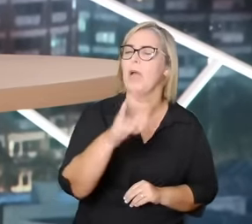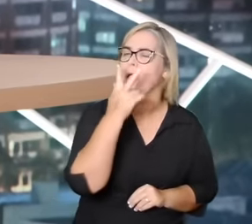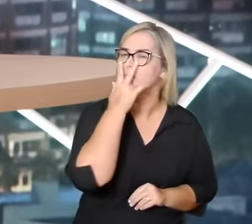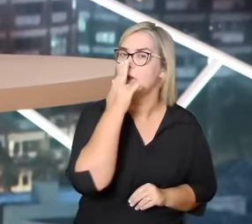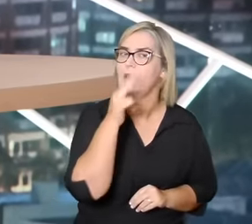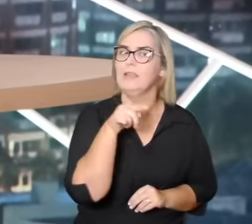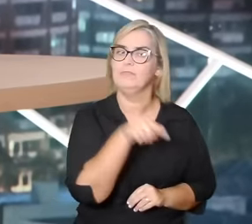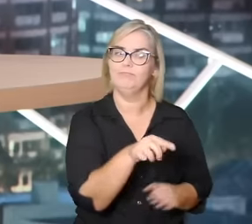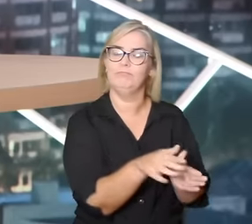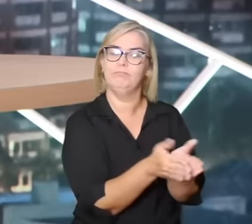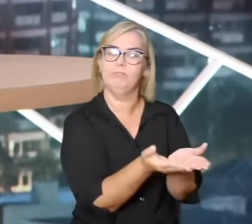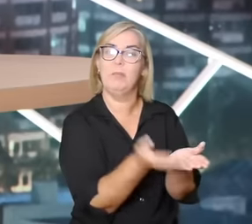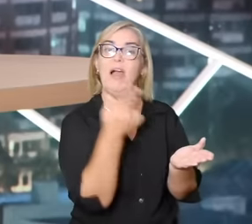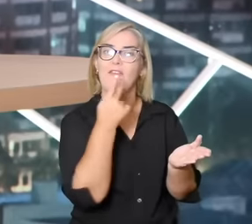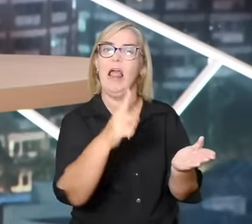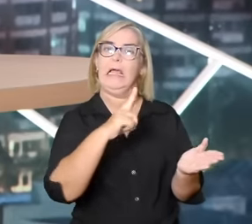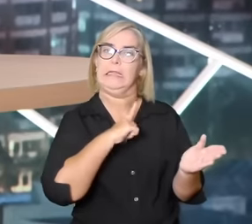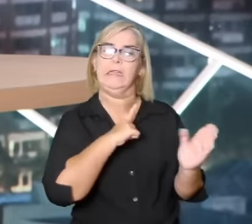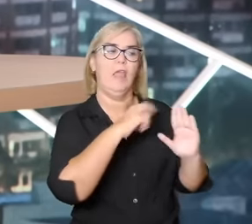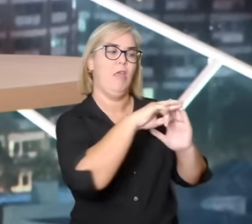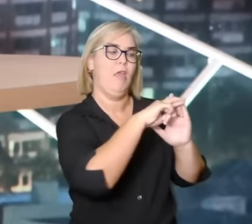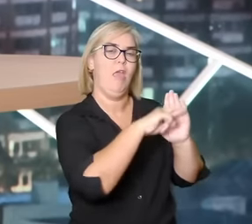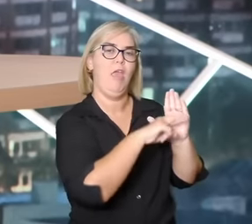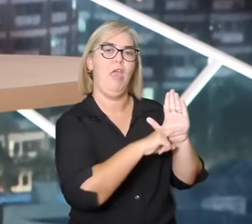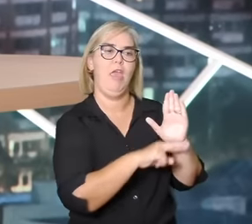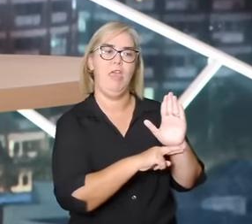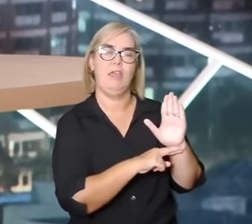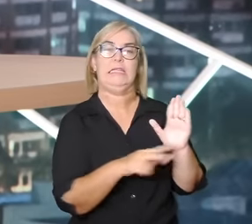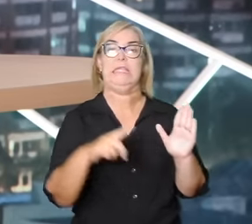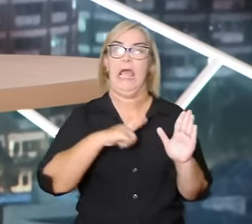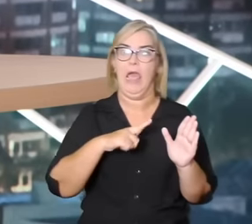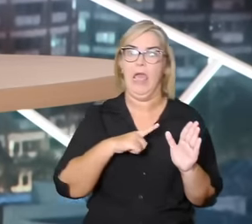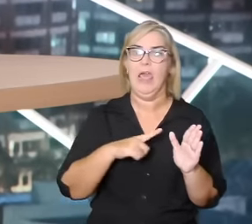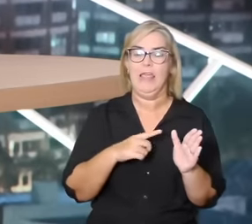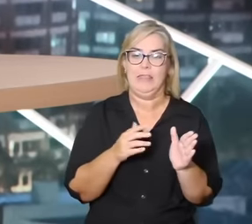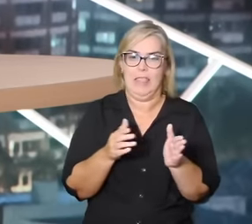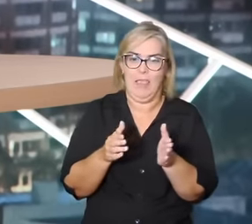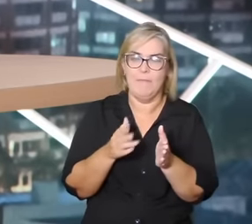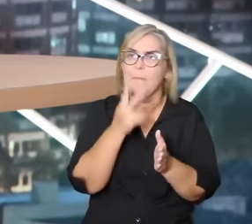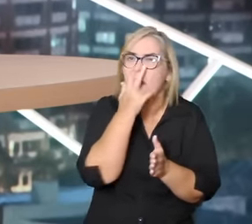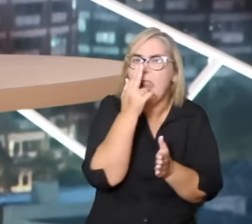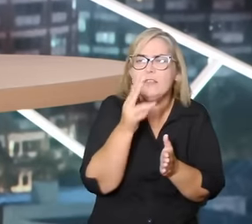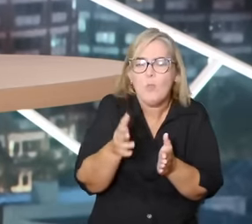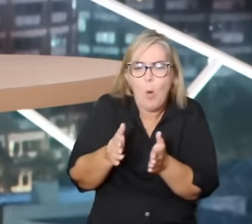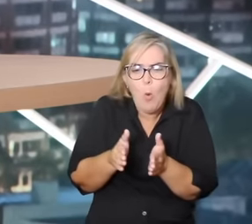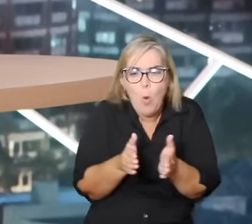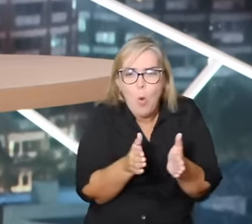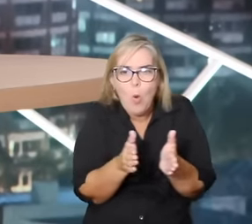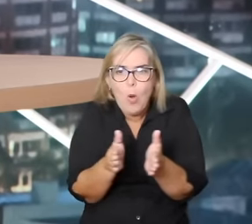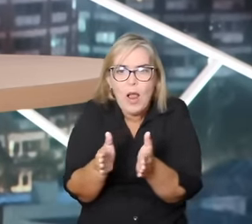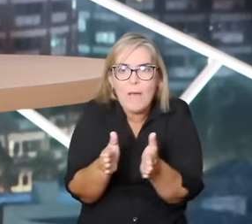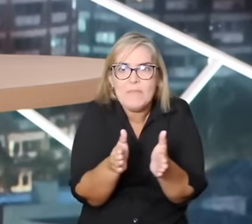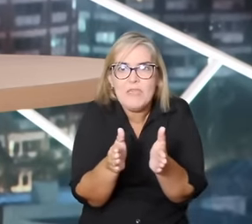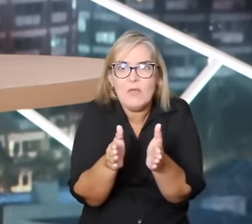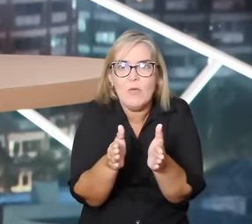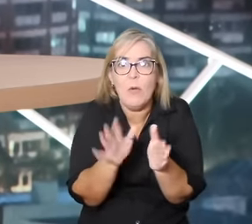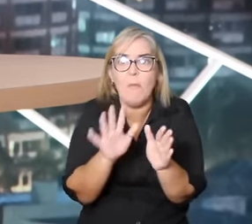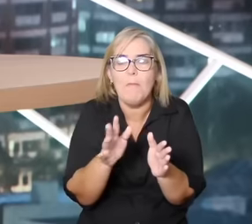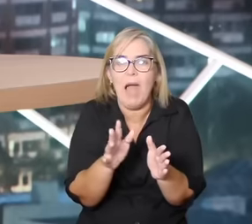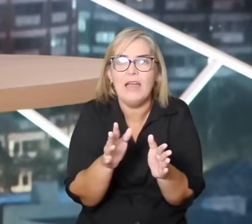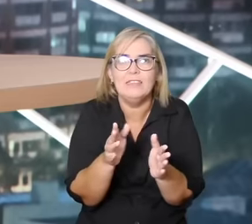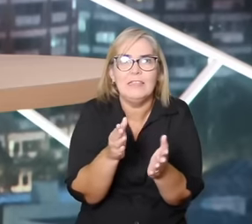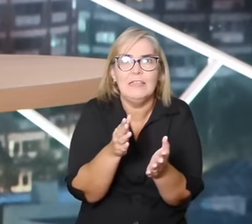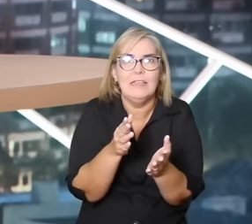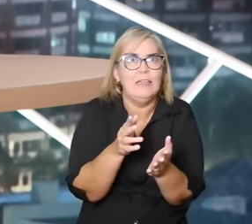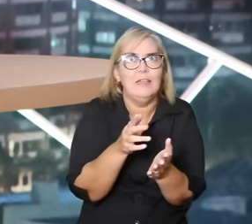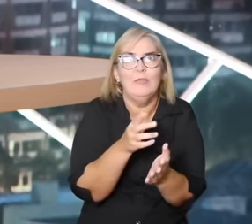tortuosa e tem uma estrada e uma porta estreita que uma tribe eleita pode chegar não